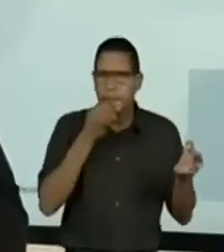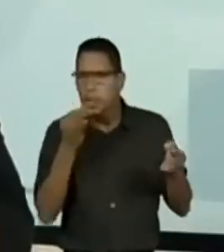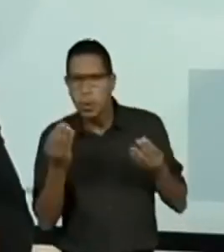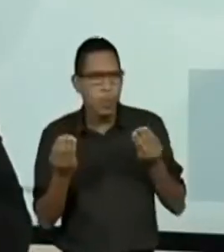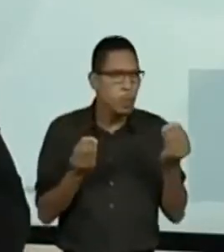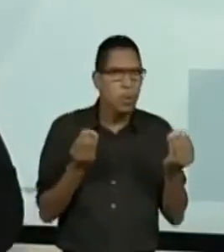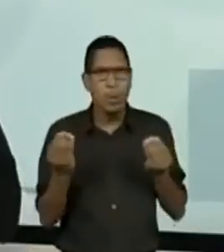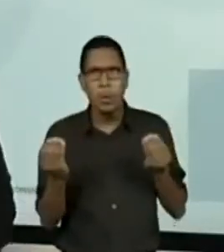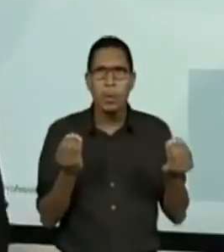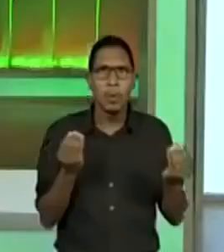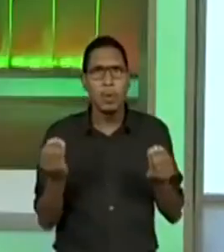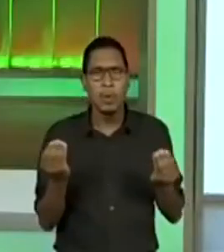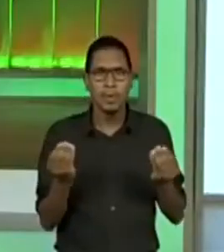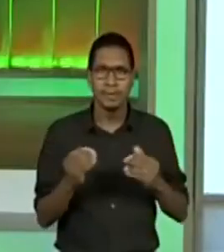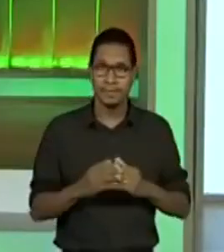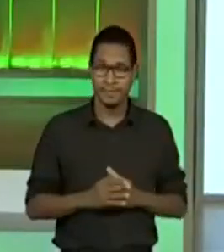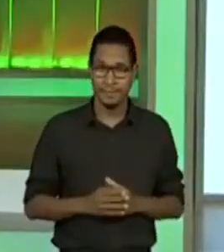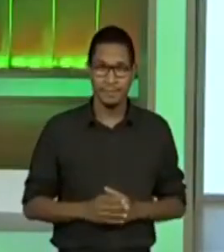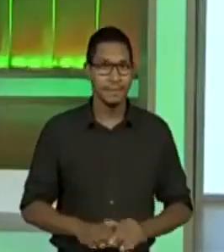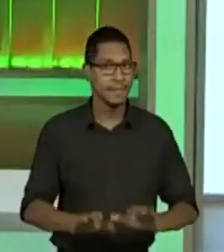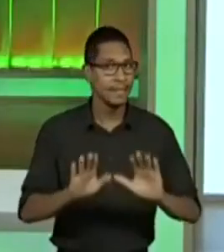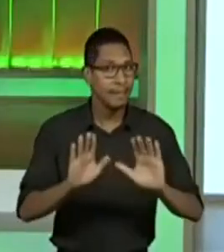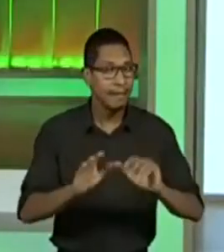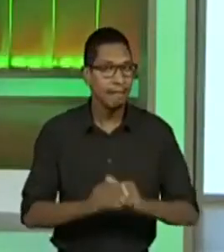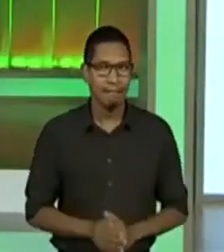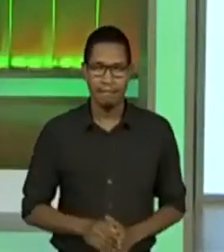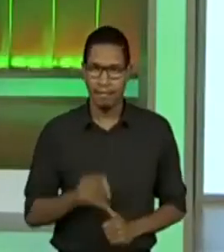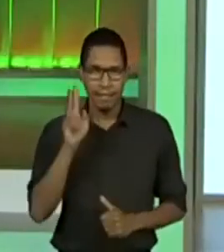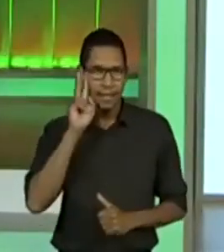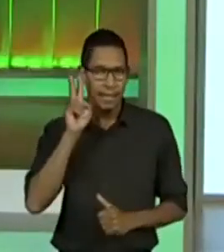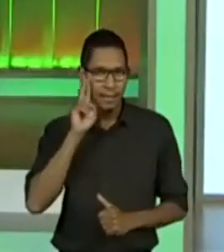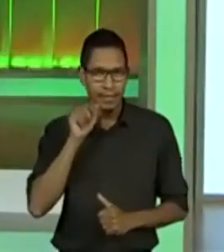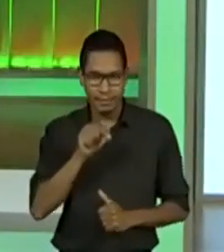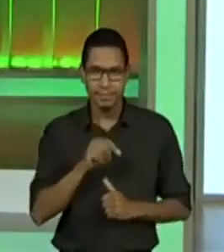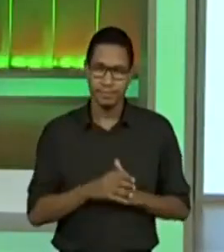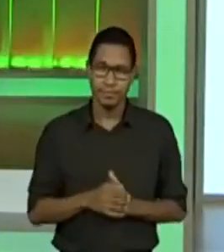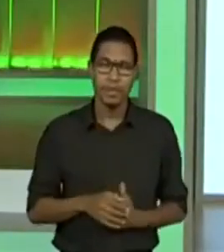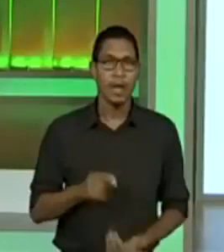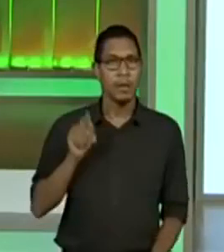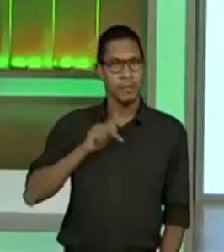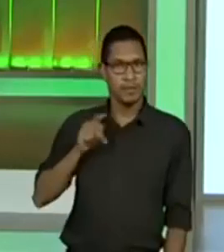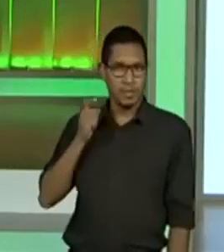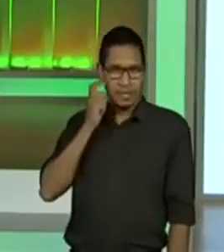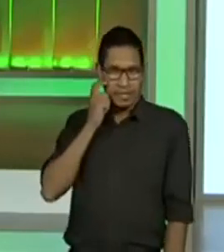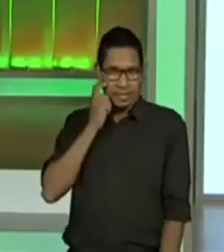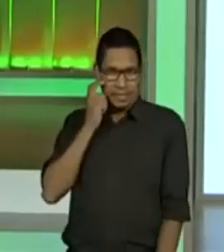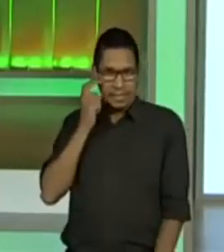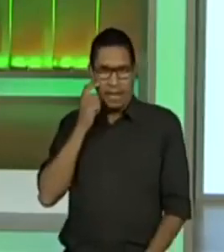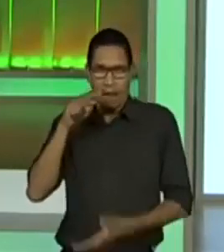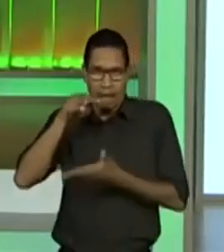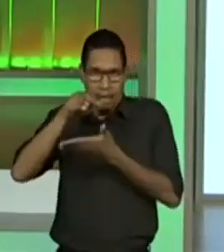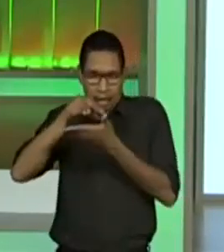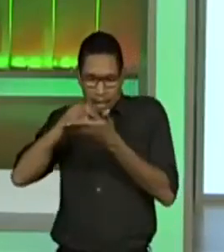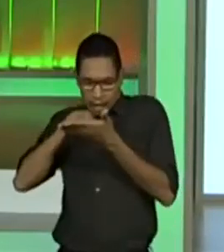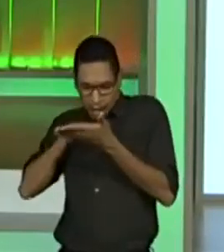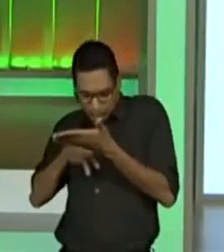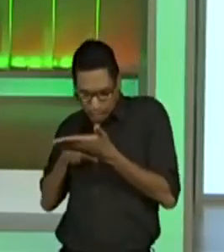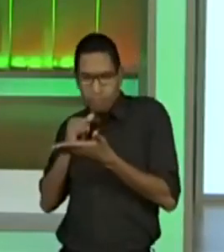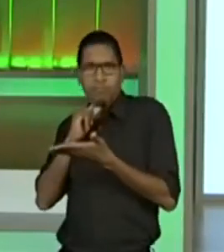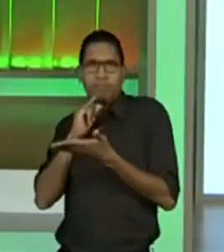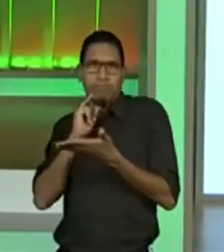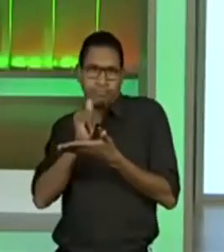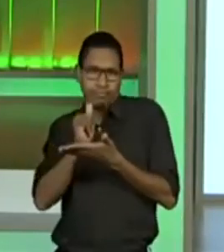Aí, qual foi a nossa questão? Foi que a Regianinha leu aquilo, né, e resolveu